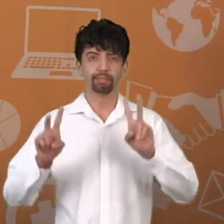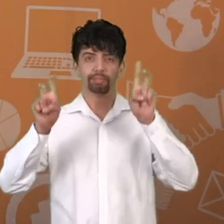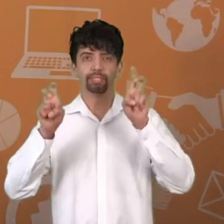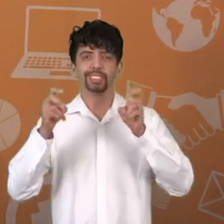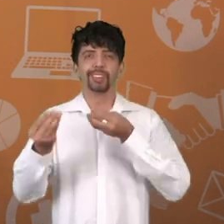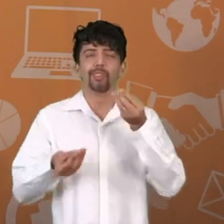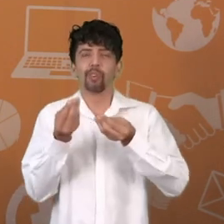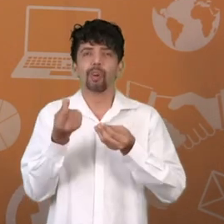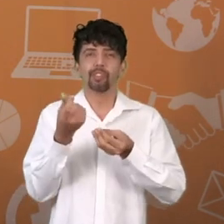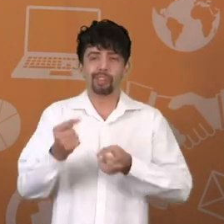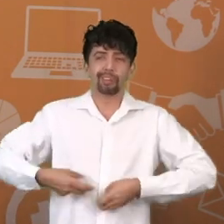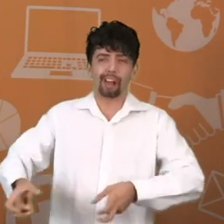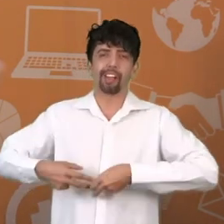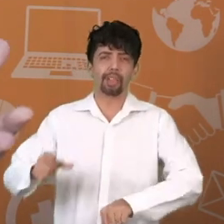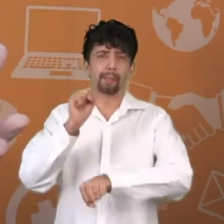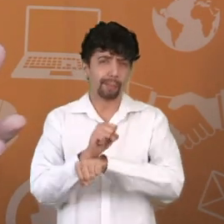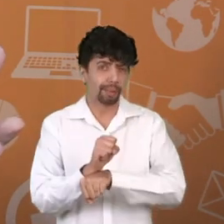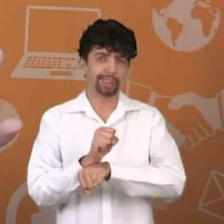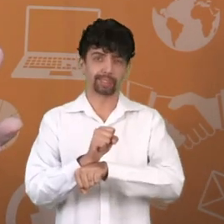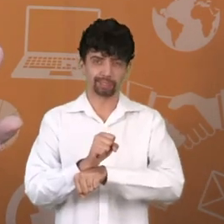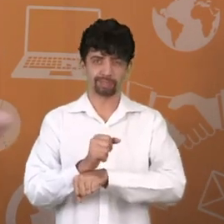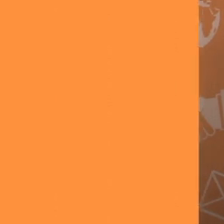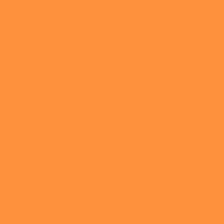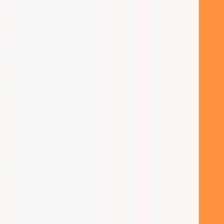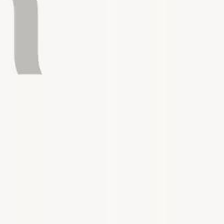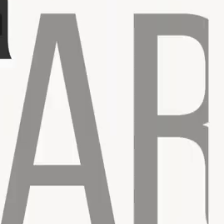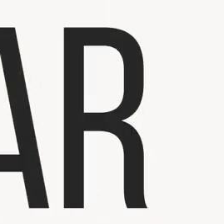Como parar de gastar por gastar?